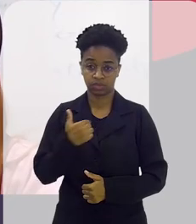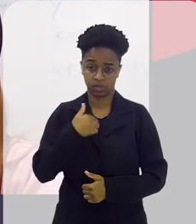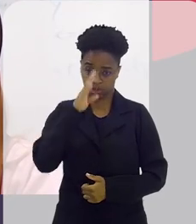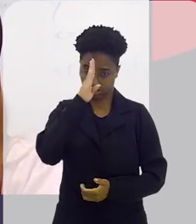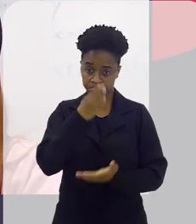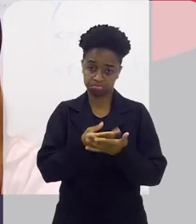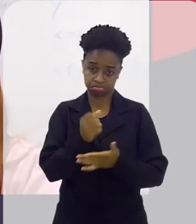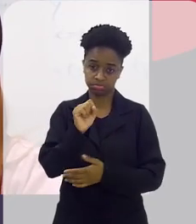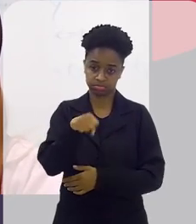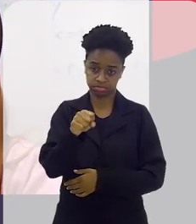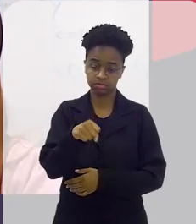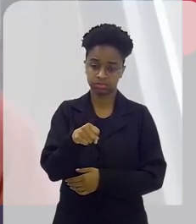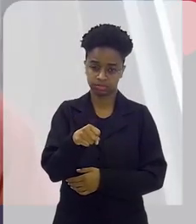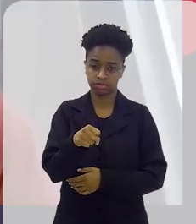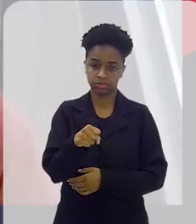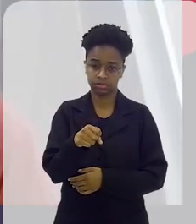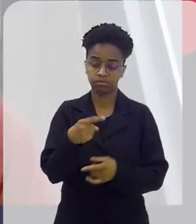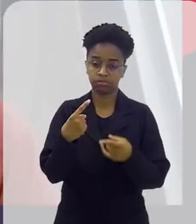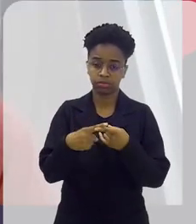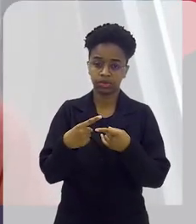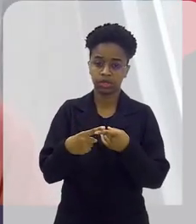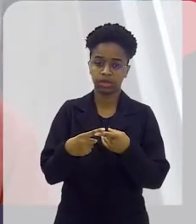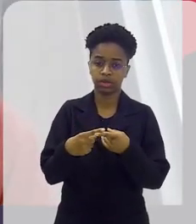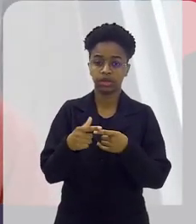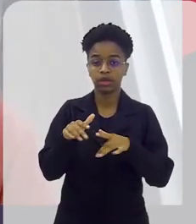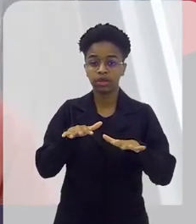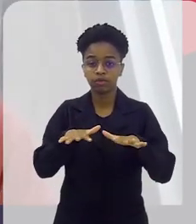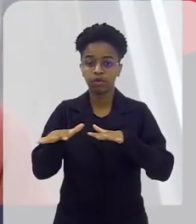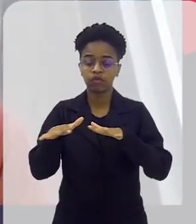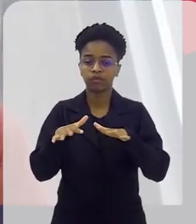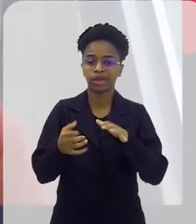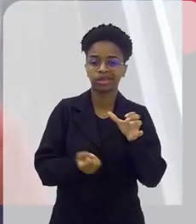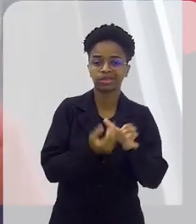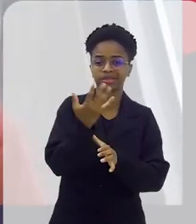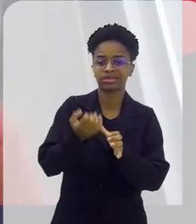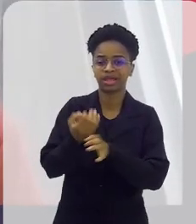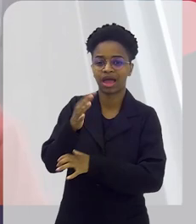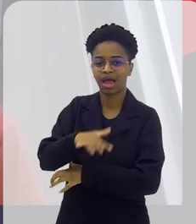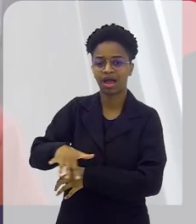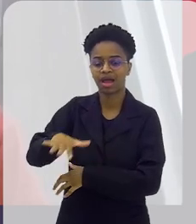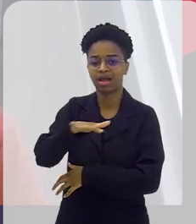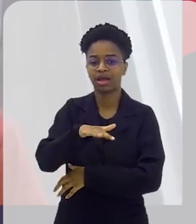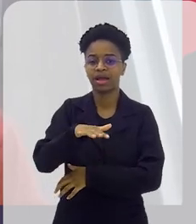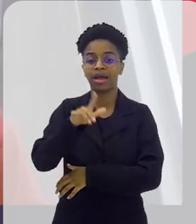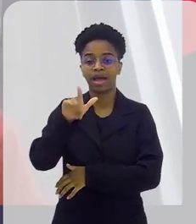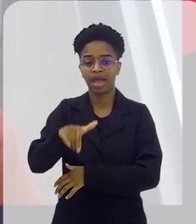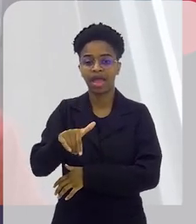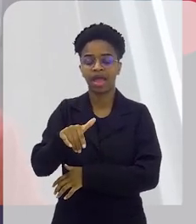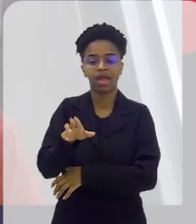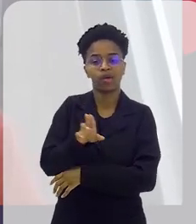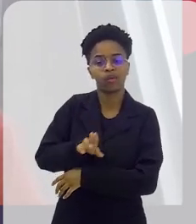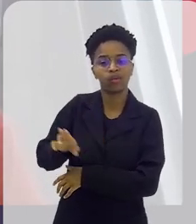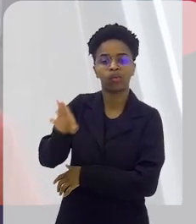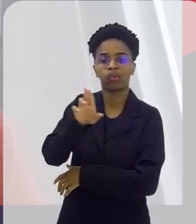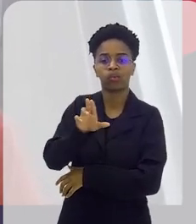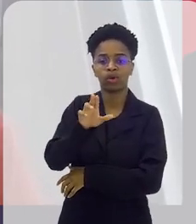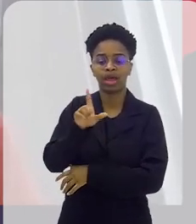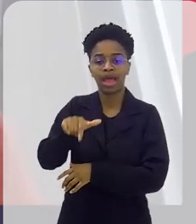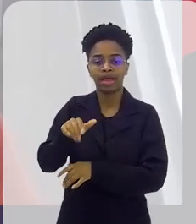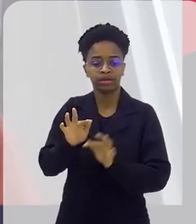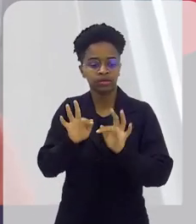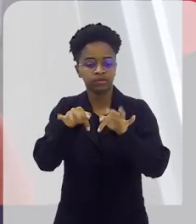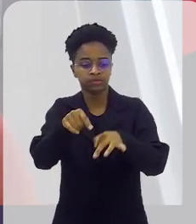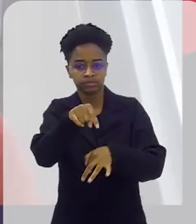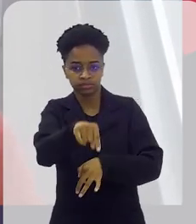Eu acredito que sim. Até o que move a produtividade é o consumo, o